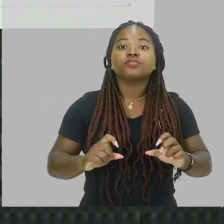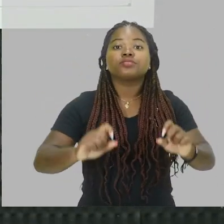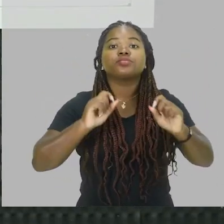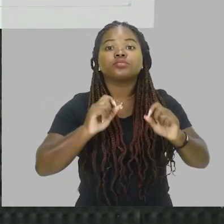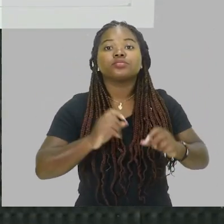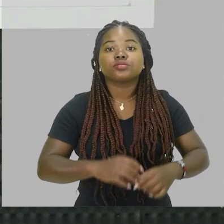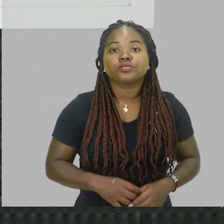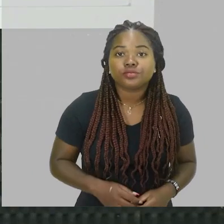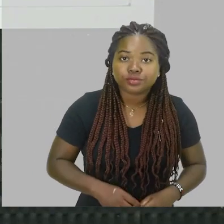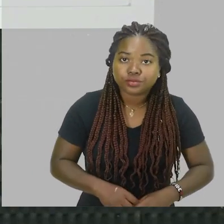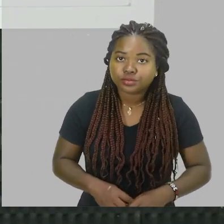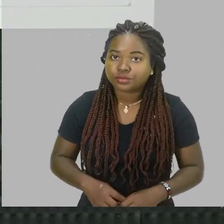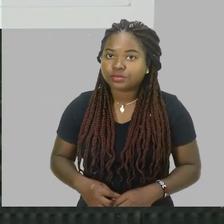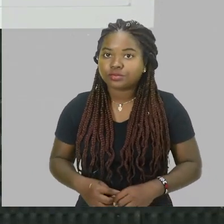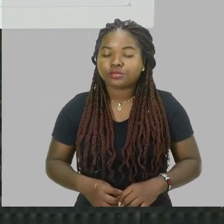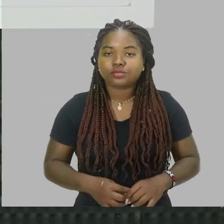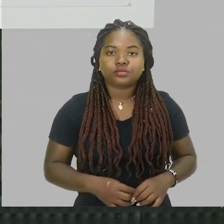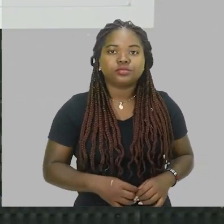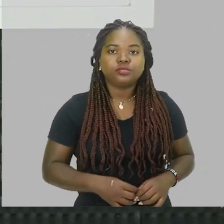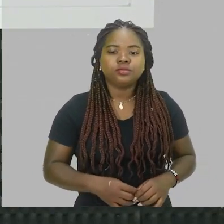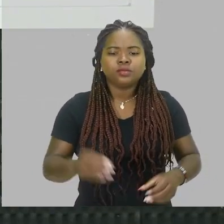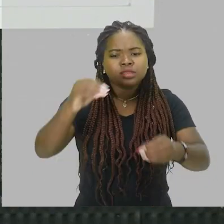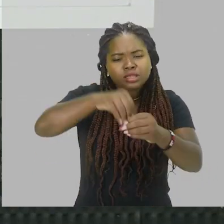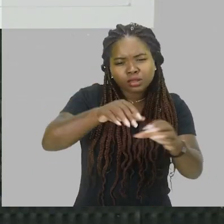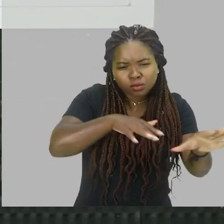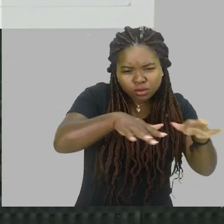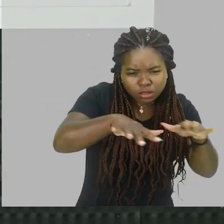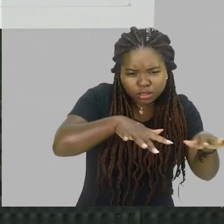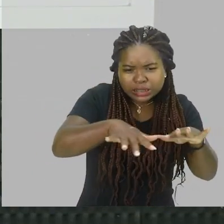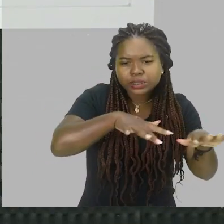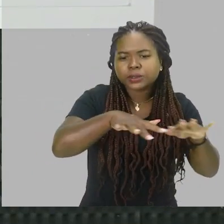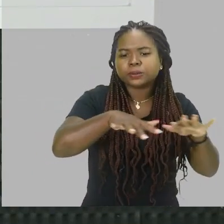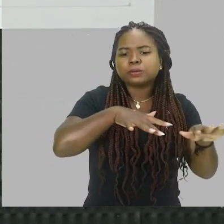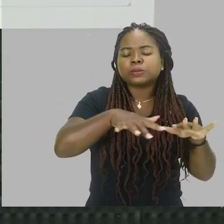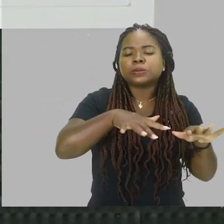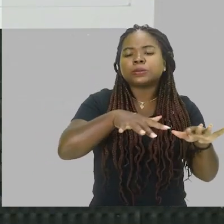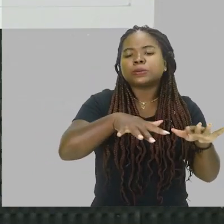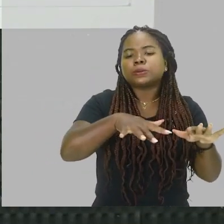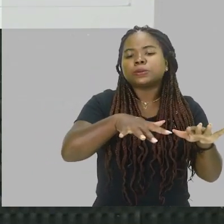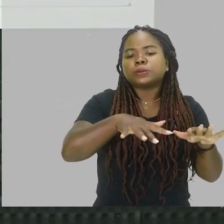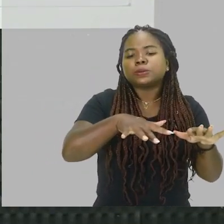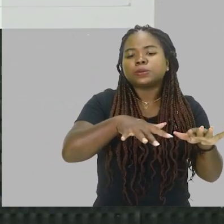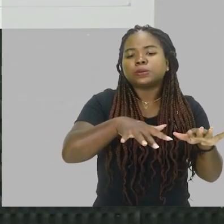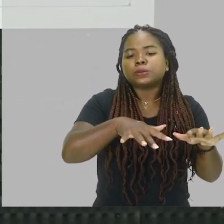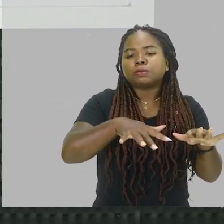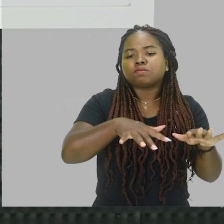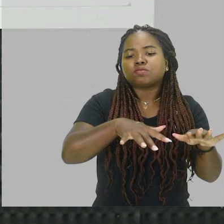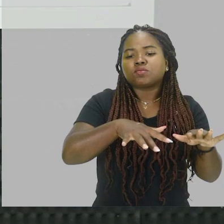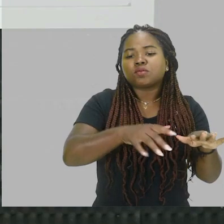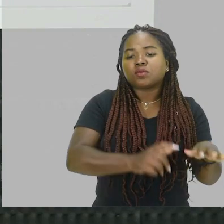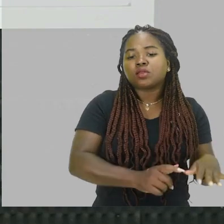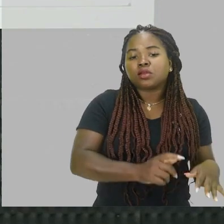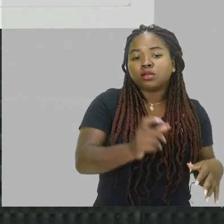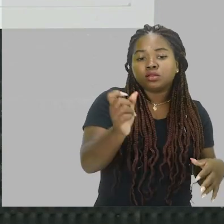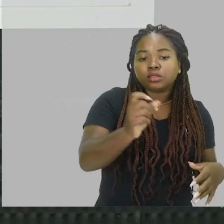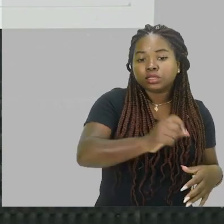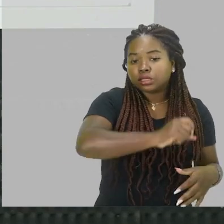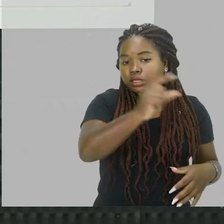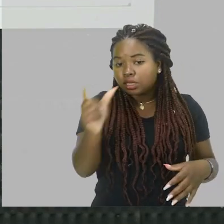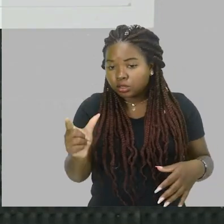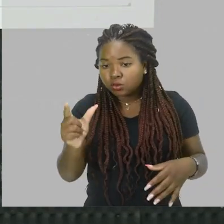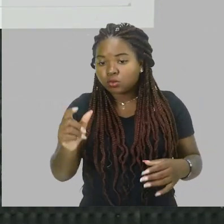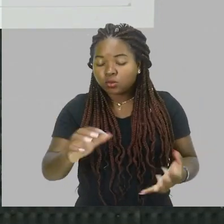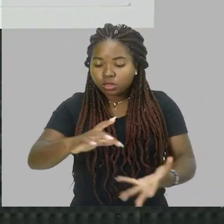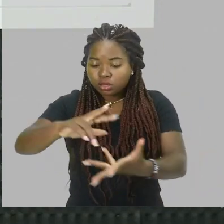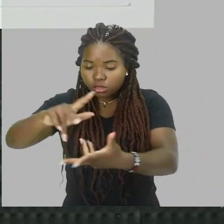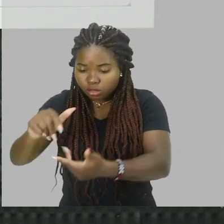de que dentro desse movimento de translação da Lua em torno da Terra, né,